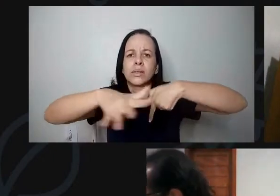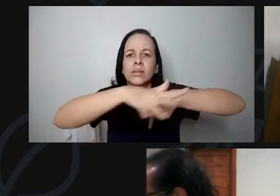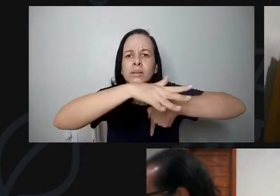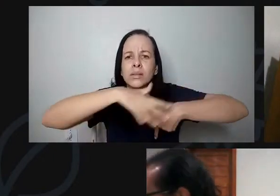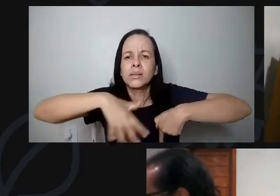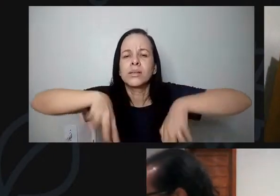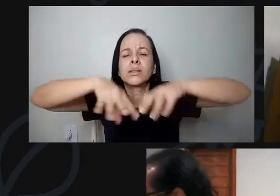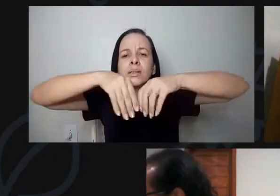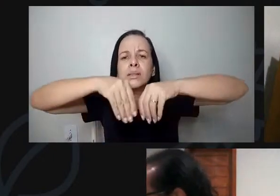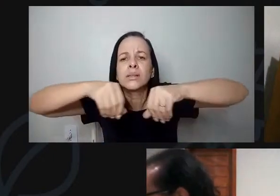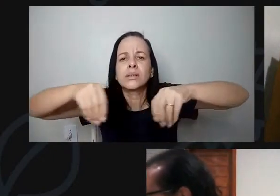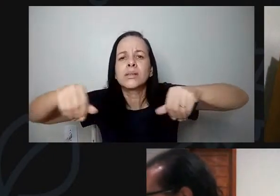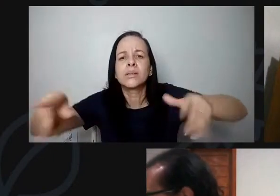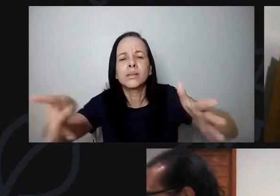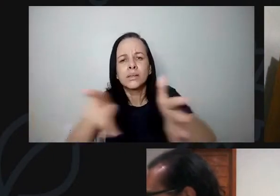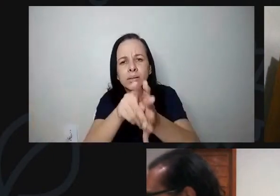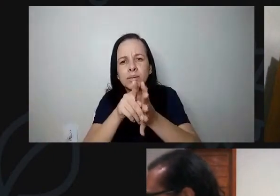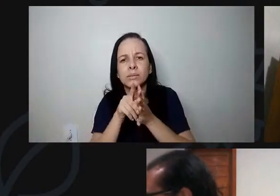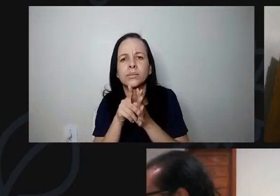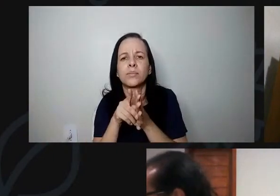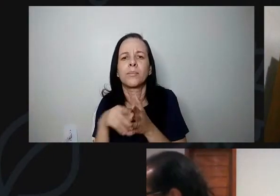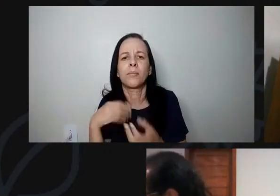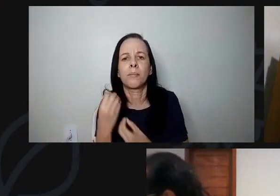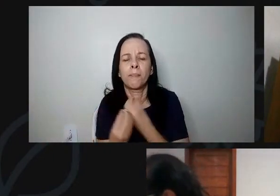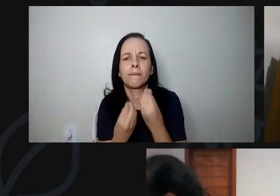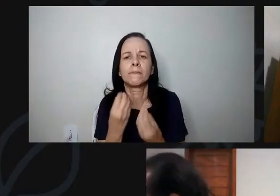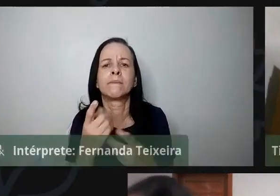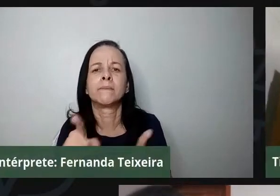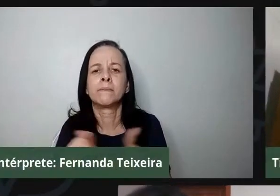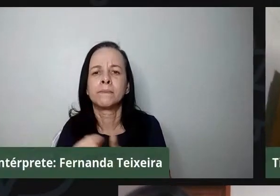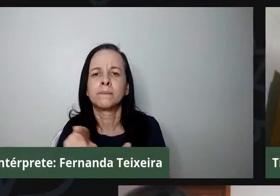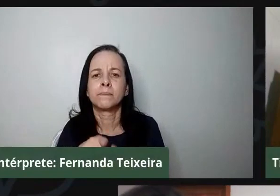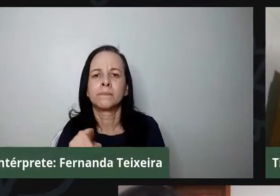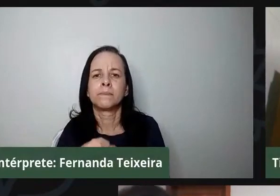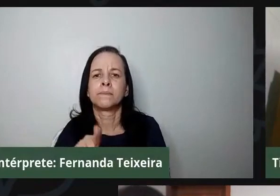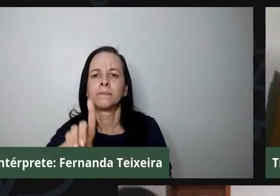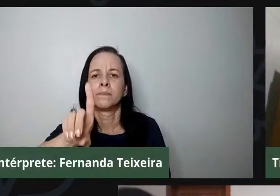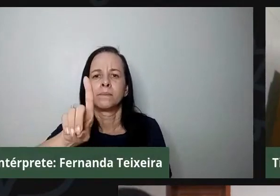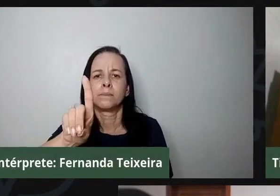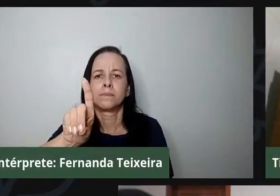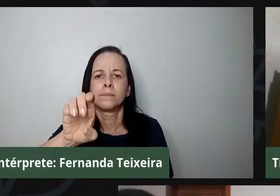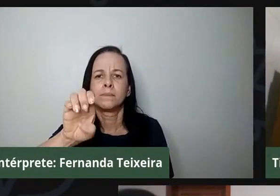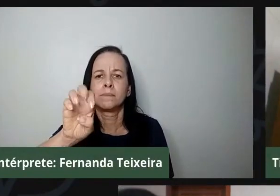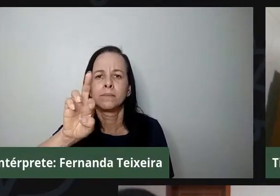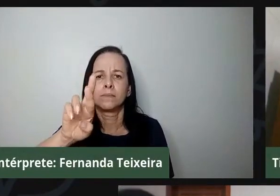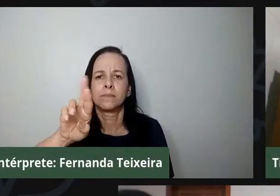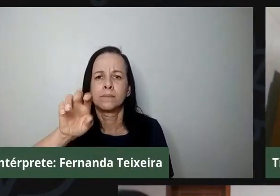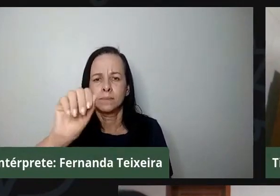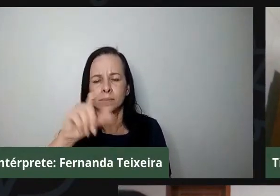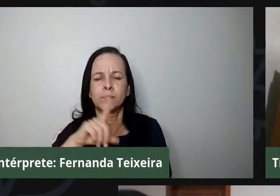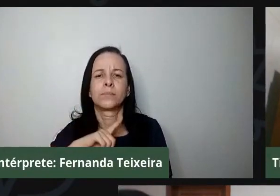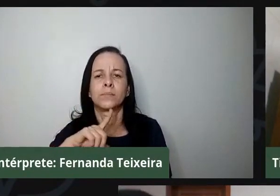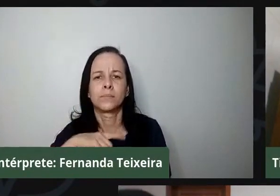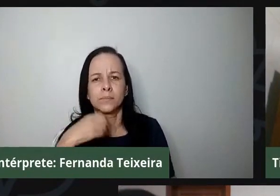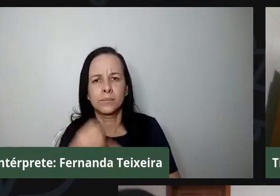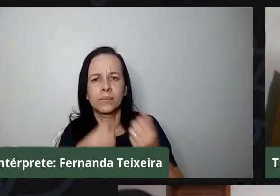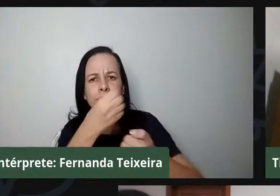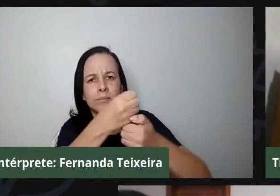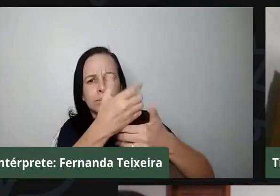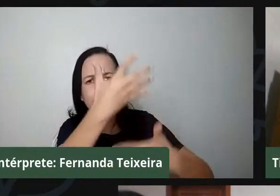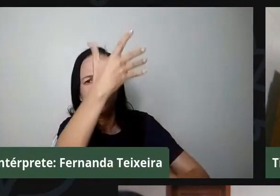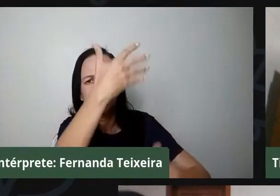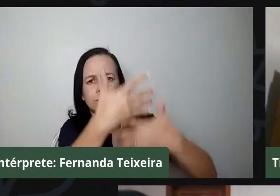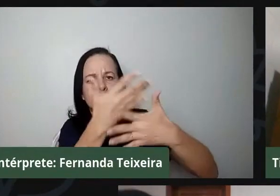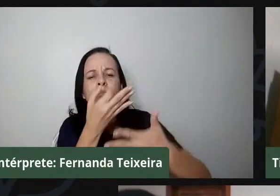Débora colocou uma questão aqui no chat, não é bem uma pergunta, mas precisamos de políticas públicas